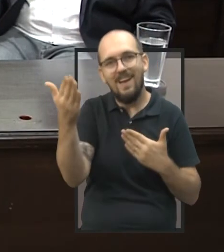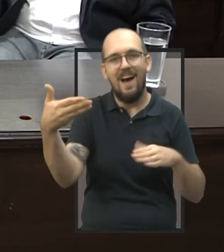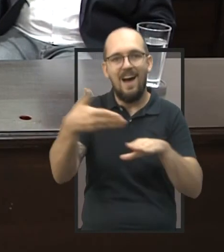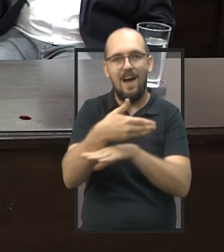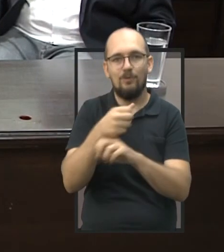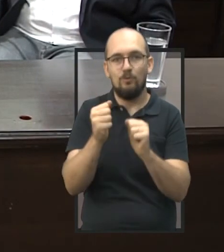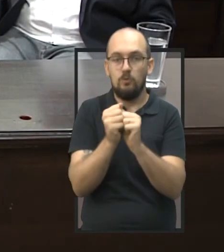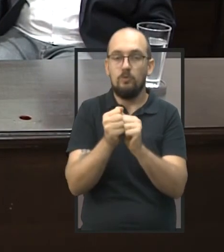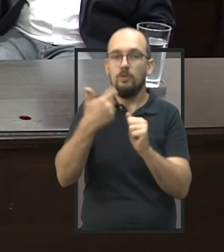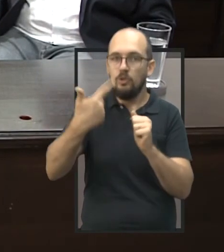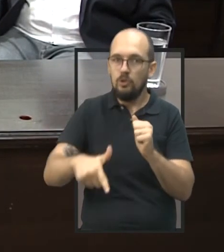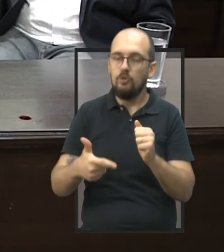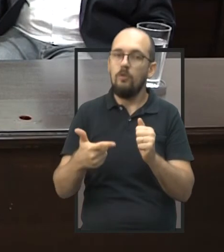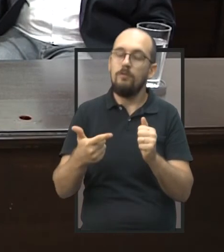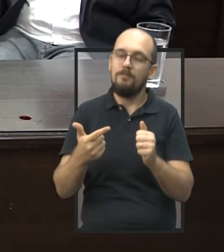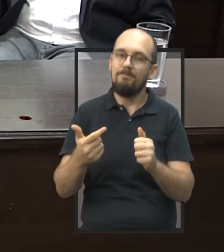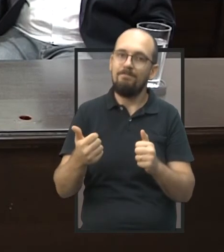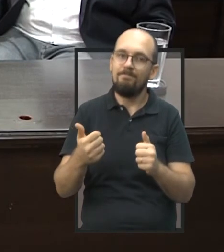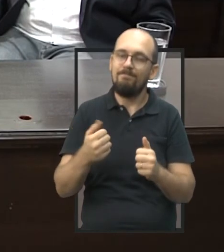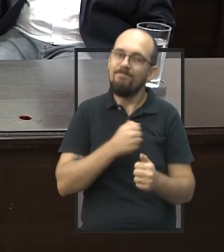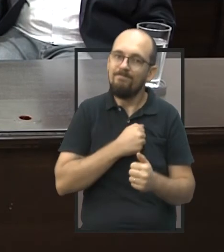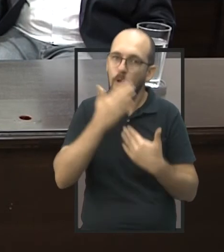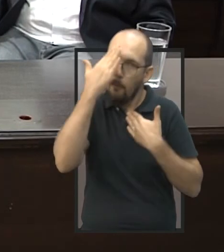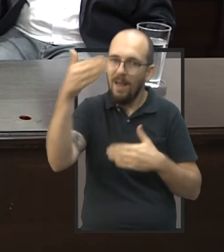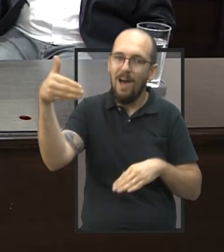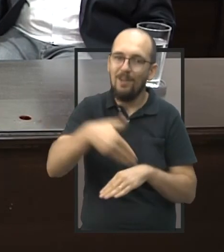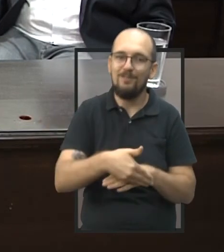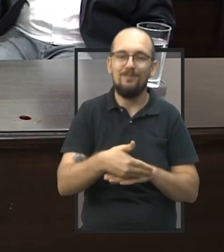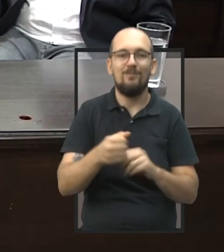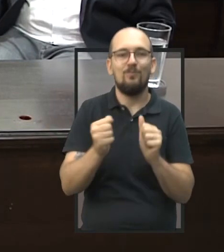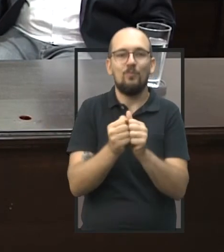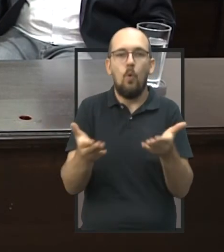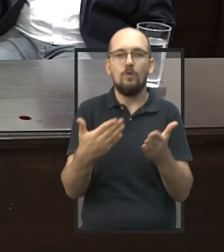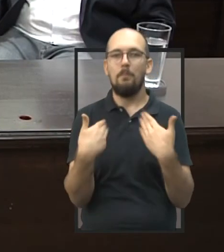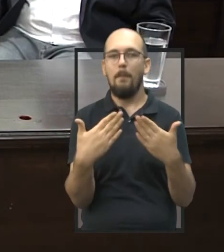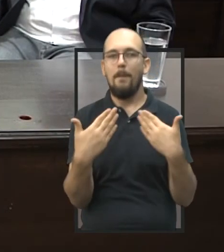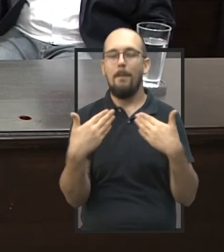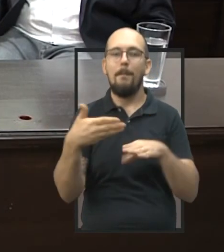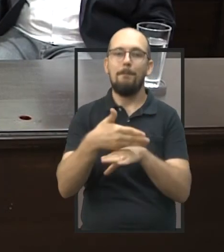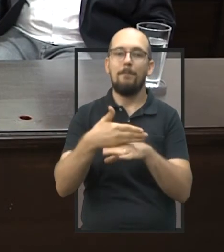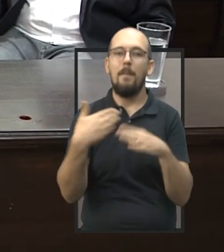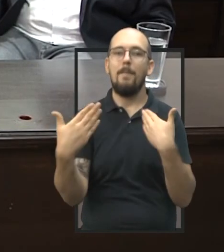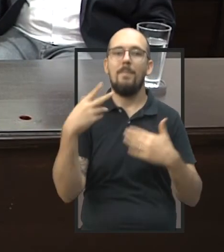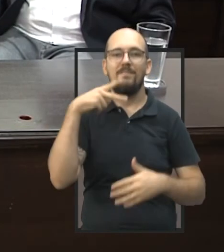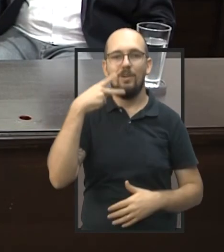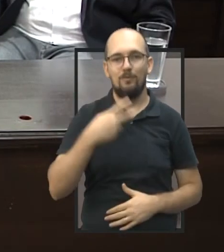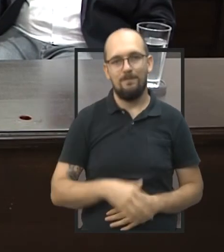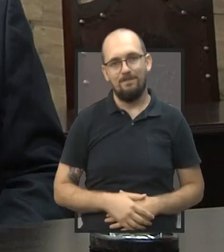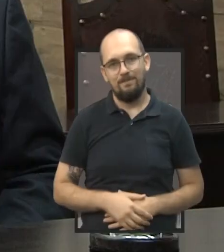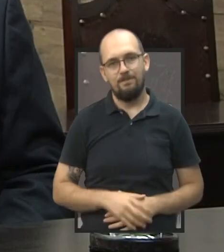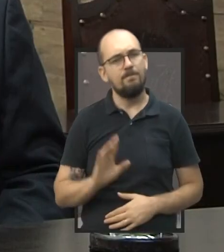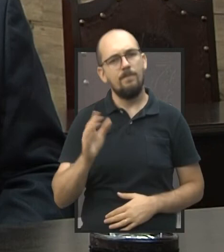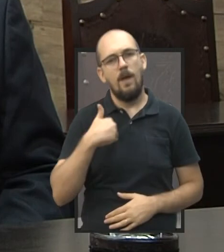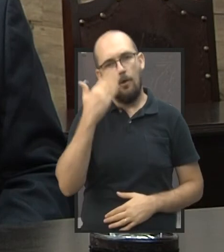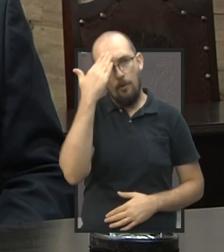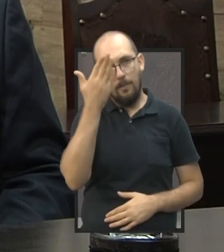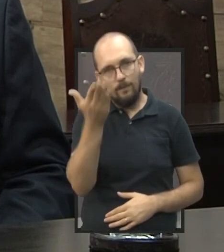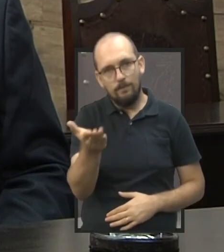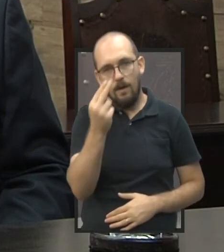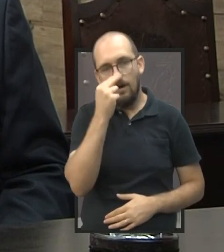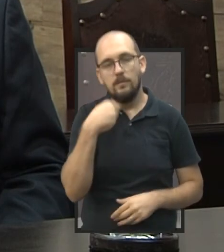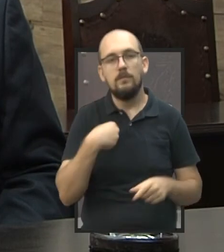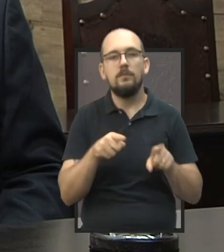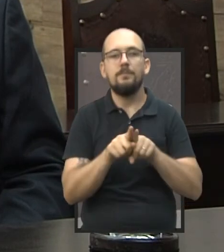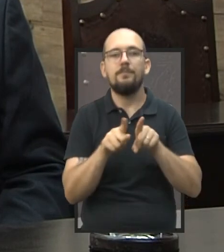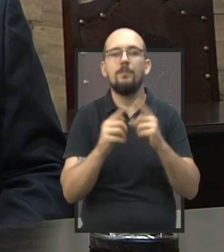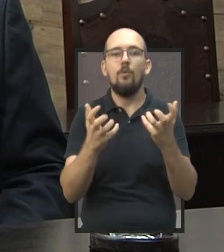e, mais uma vez, valeu por ter comparecido aqui para participar do Fala Vereador. Eu que agradeço. Eu quero